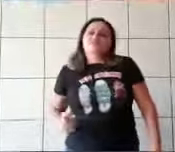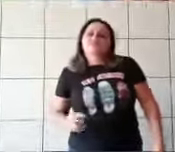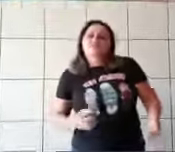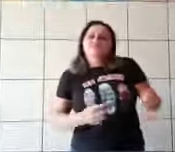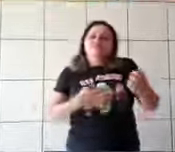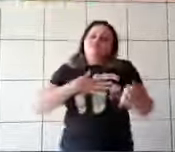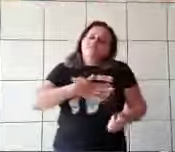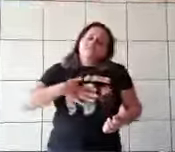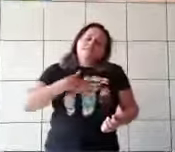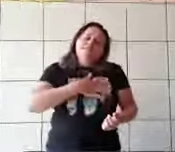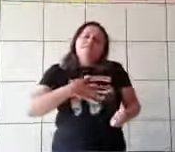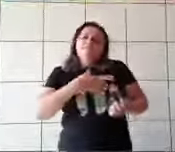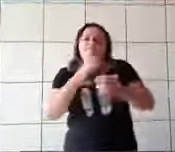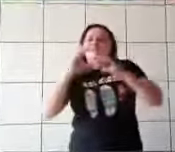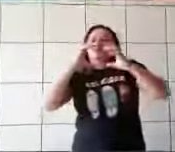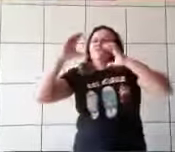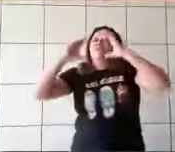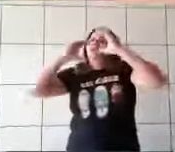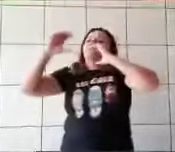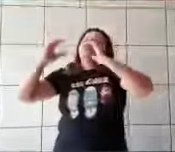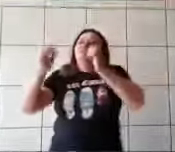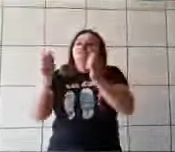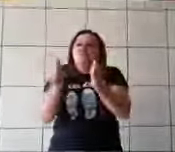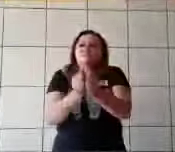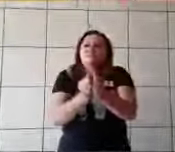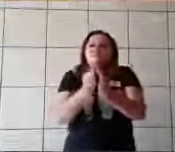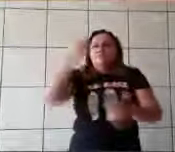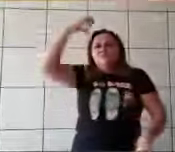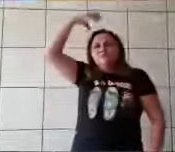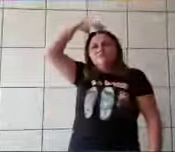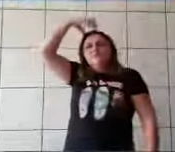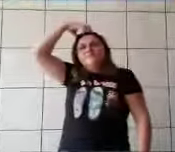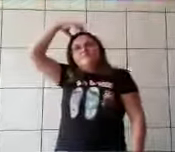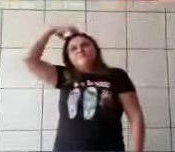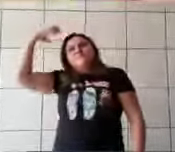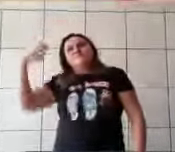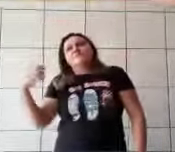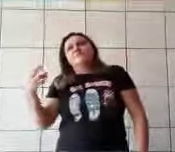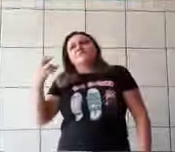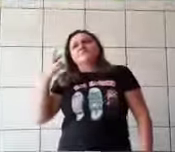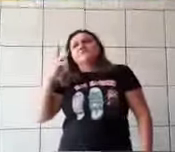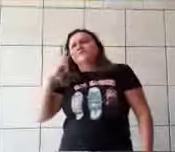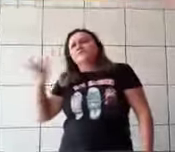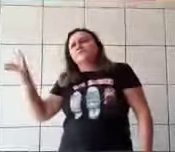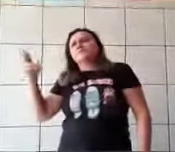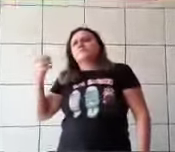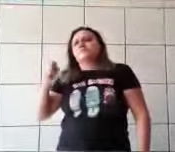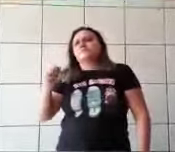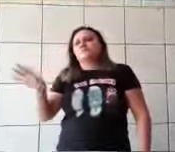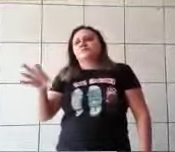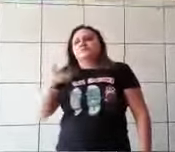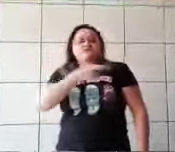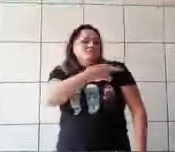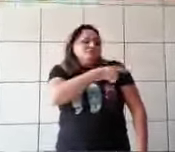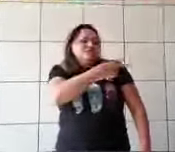Cinderela foi tão cativada pela música e pela dança, que ela sentiu como se ela e o príncipe fossem os únicos no salão de